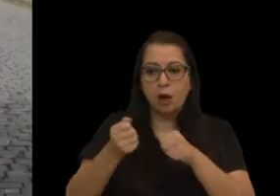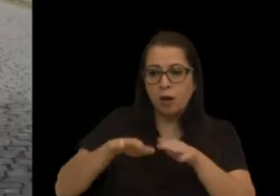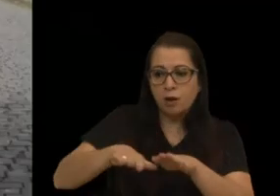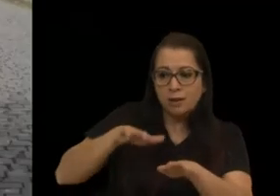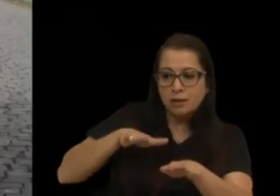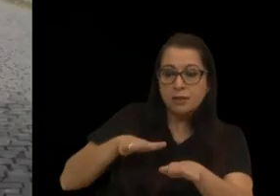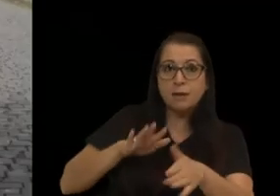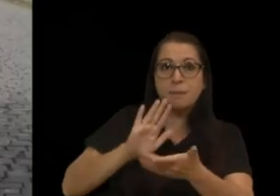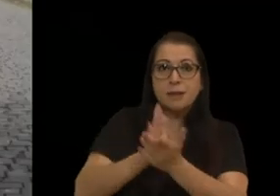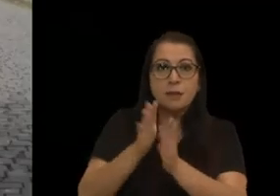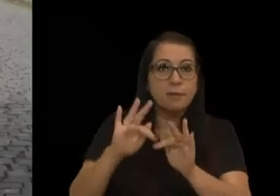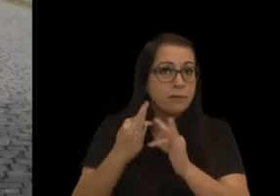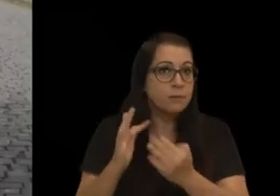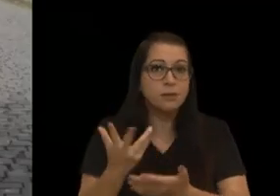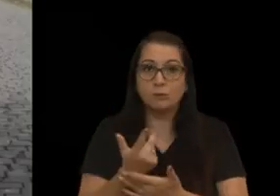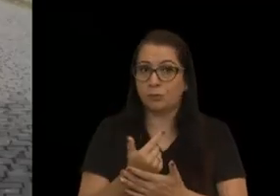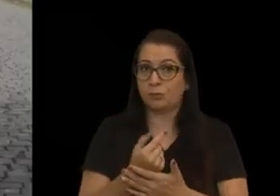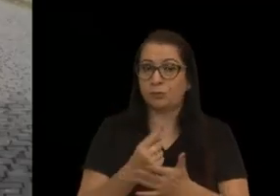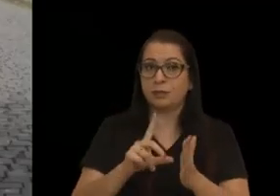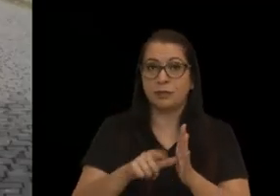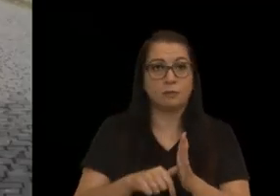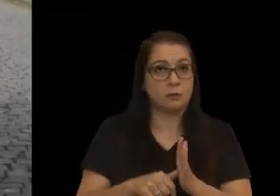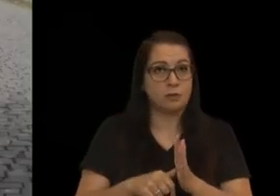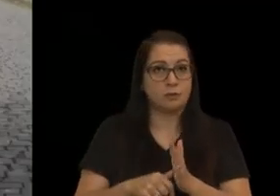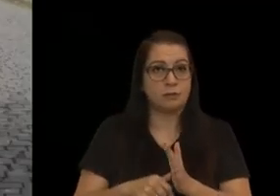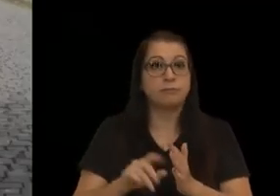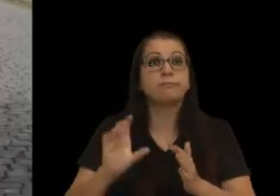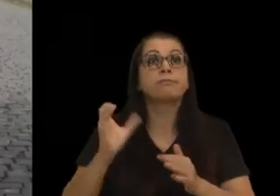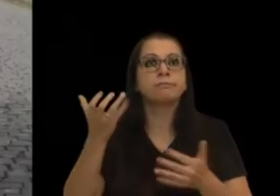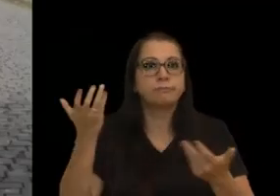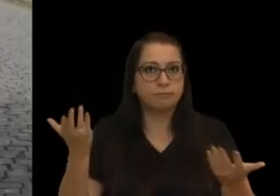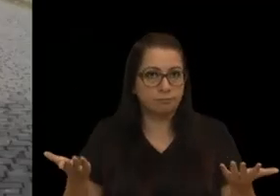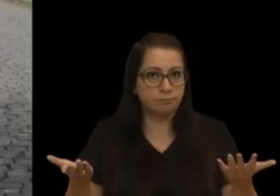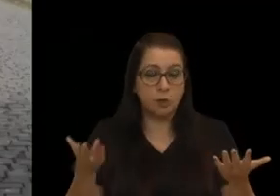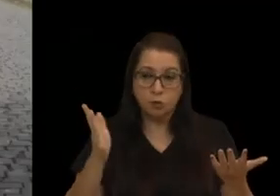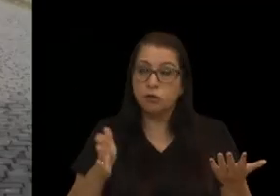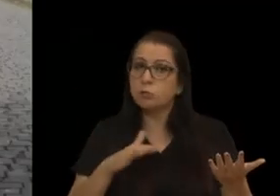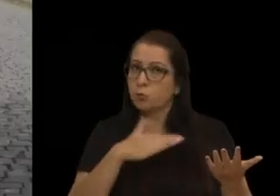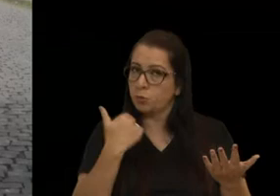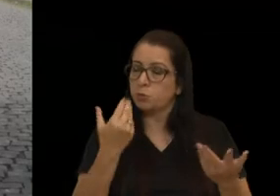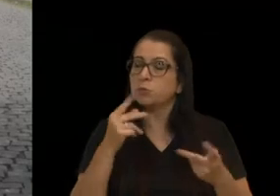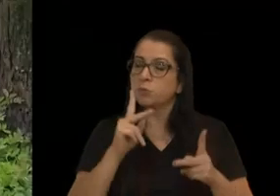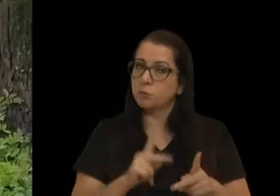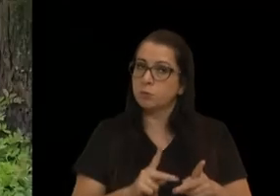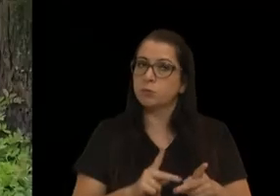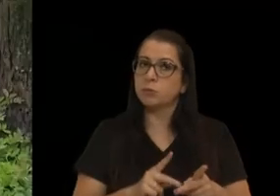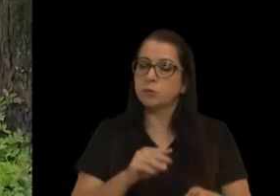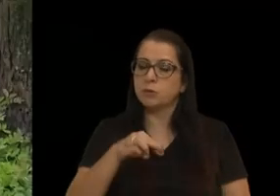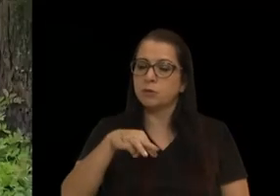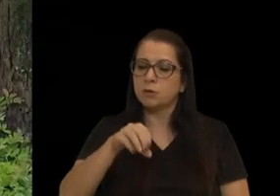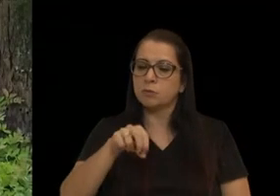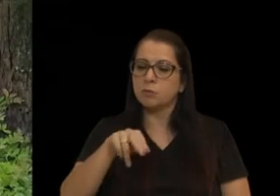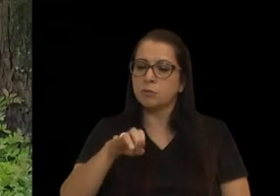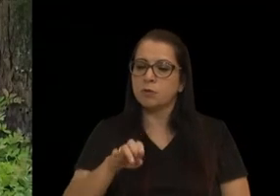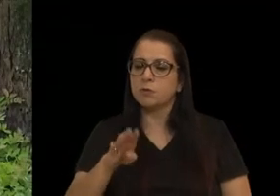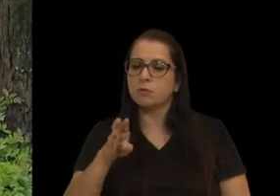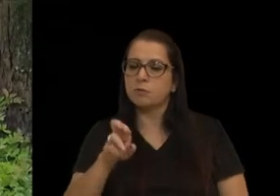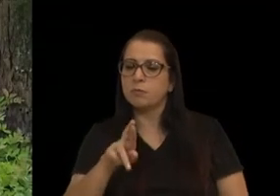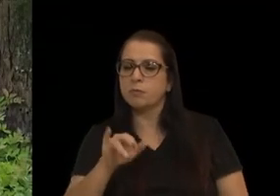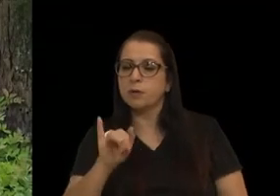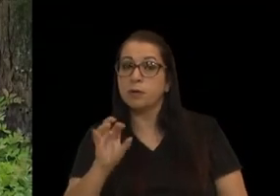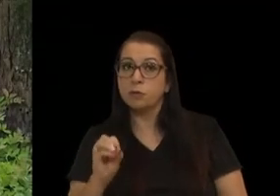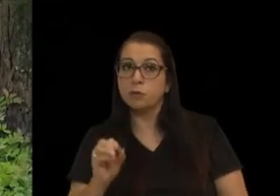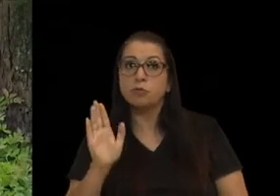matar uma família toda, depois dá para resolver. Agora já morreu muita gente, que nem lá em Montebérico, agora vamos resolver.